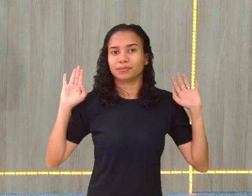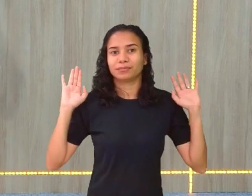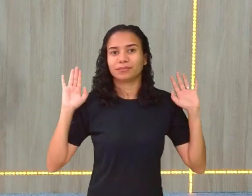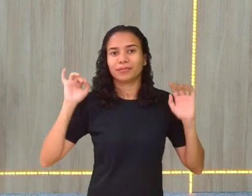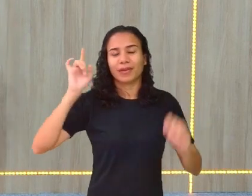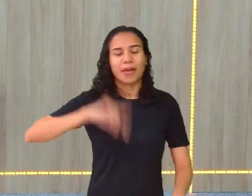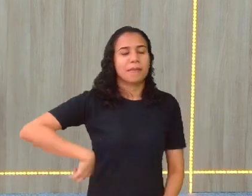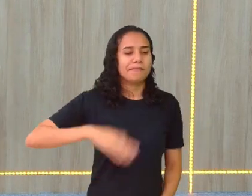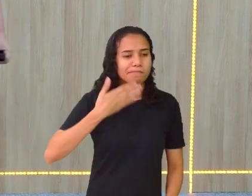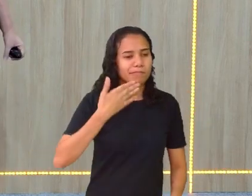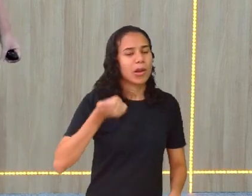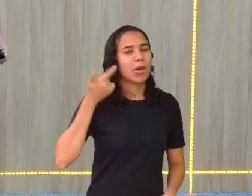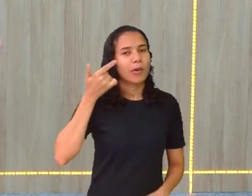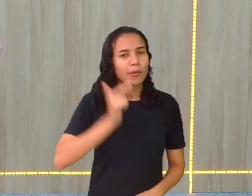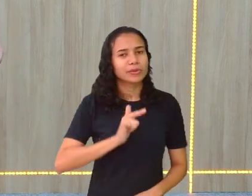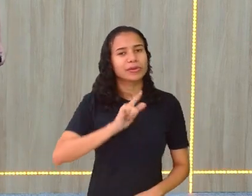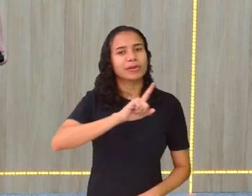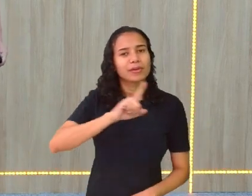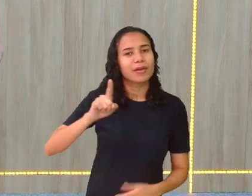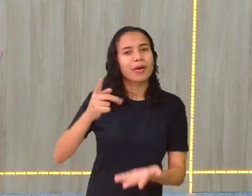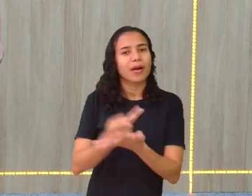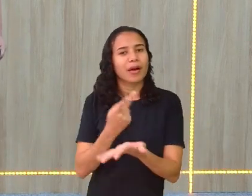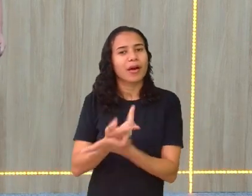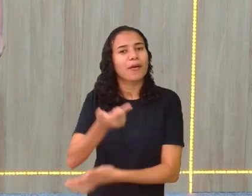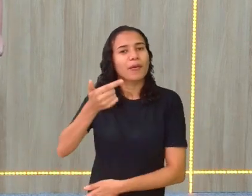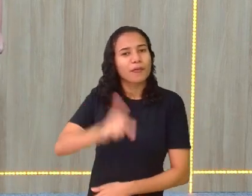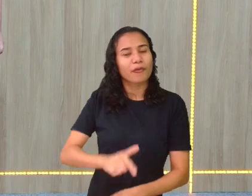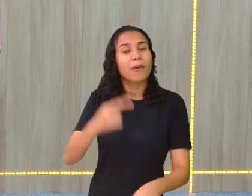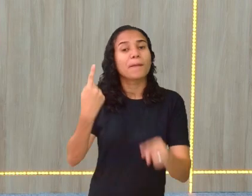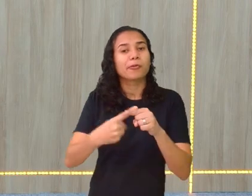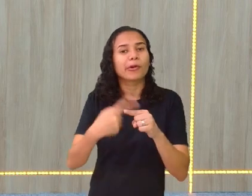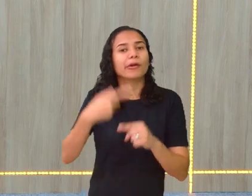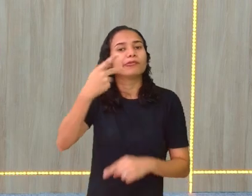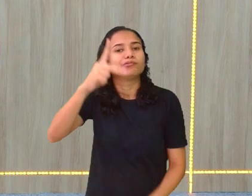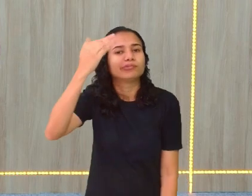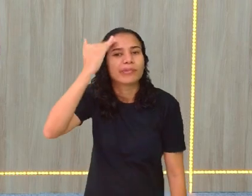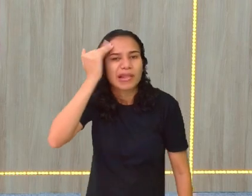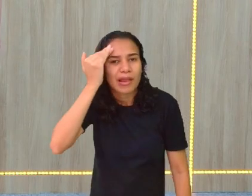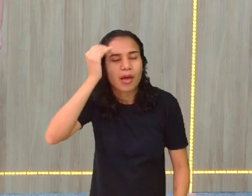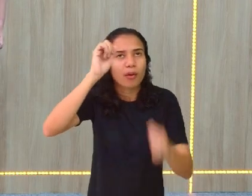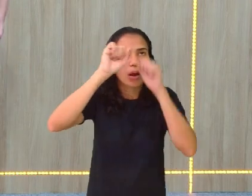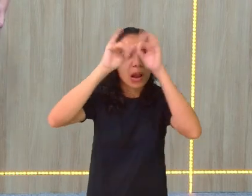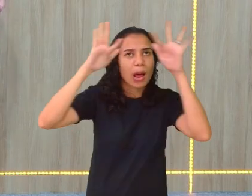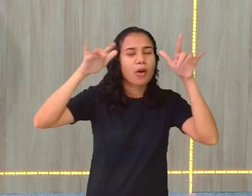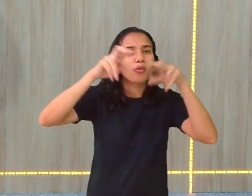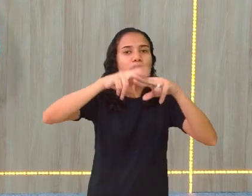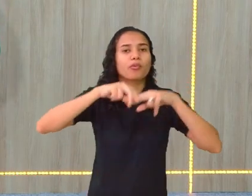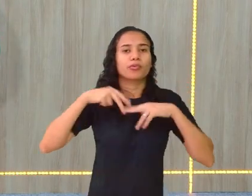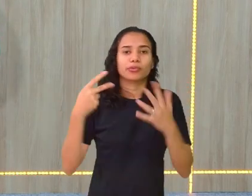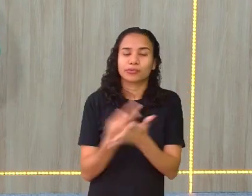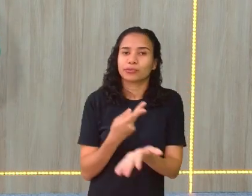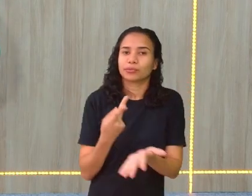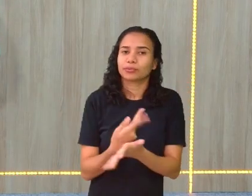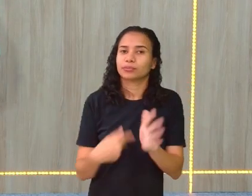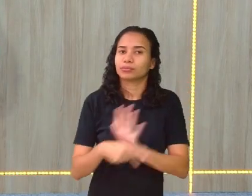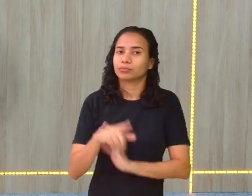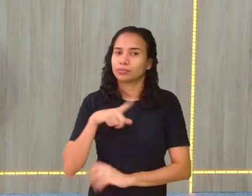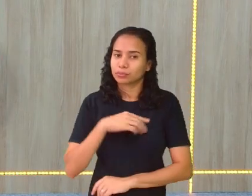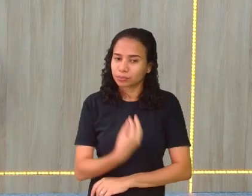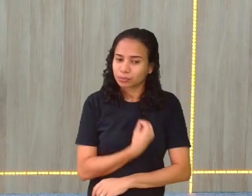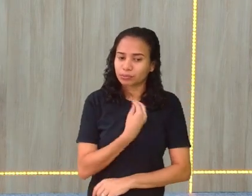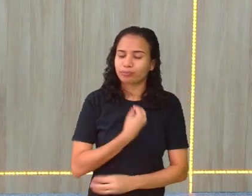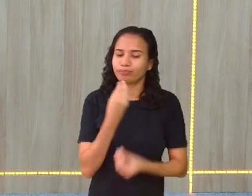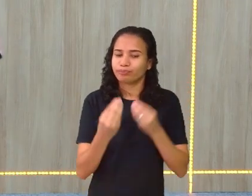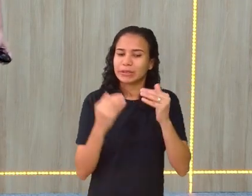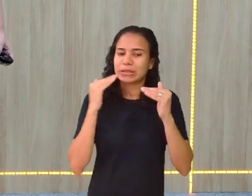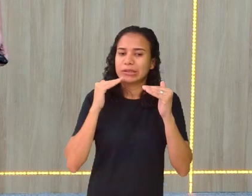é bem provável que você não cometa o mesmo erro. Por quê? Porque você entendeu onde é que estava o erro, onde é que estava o